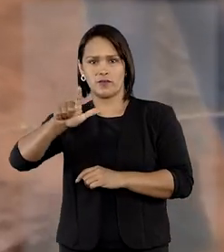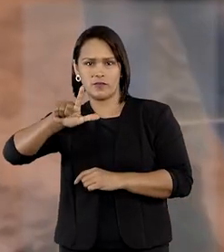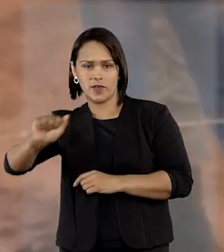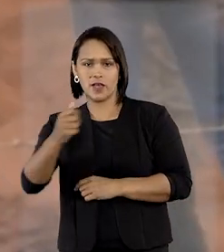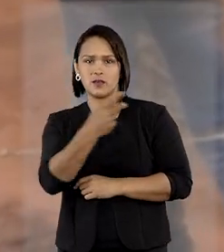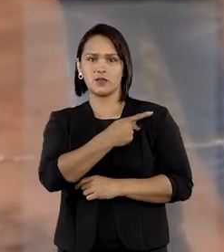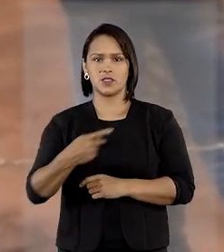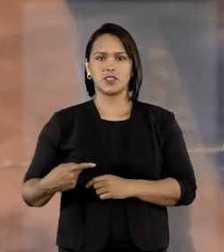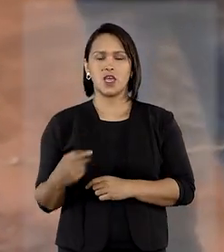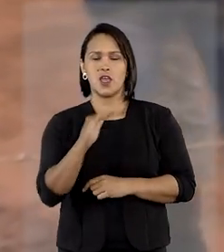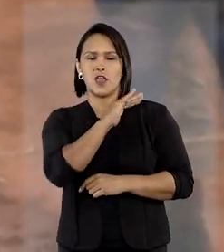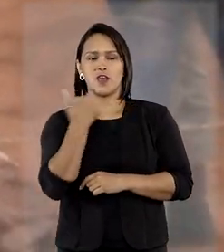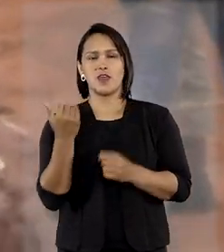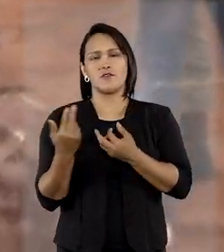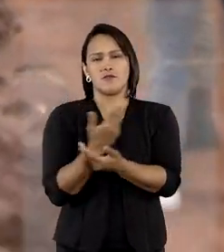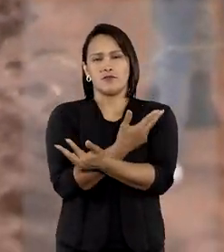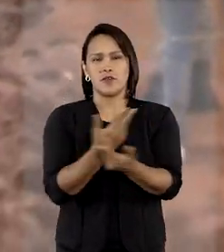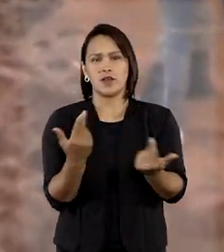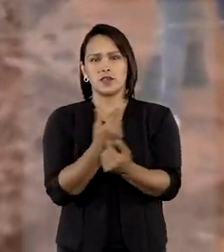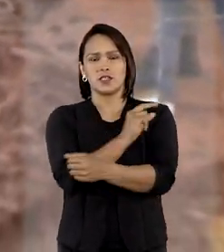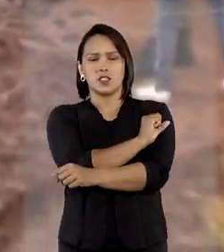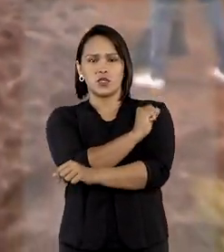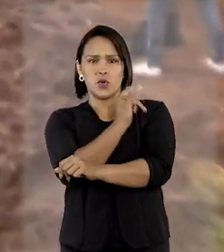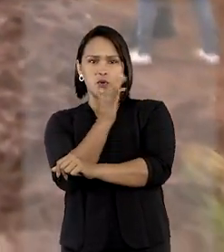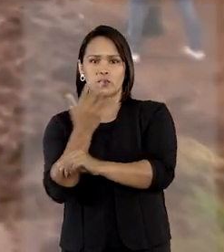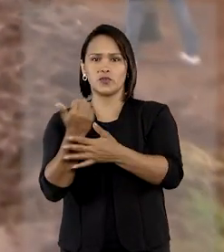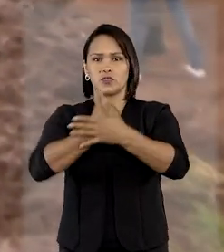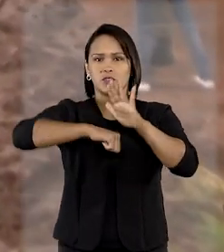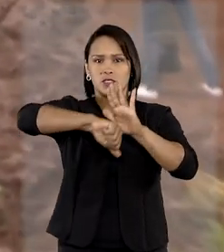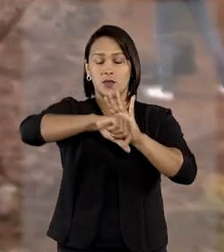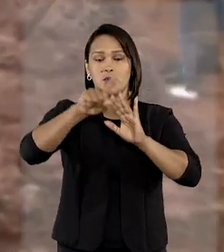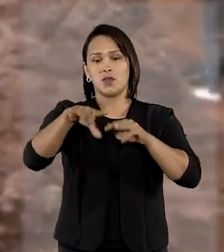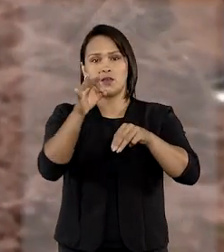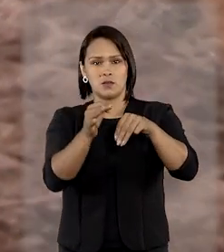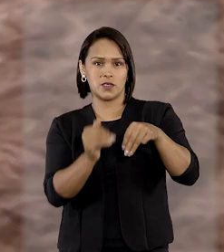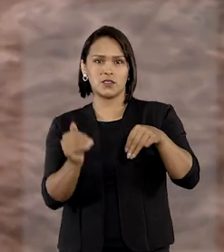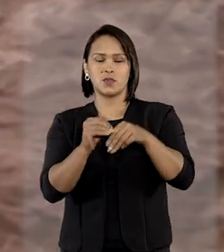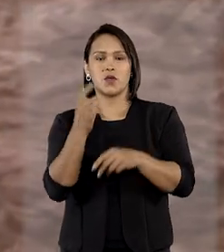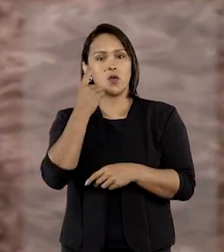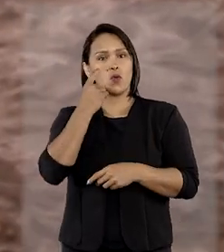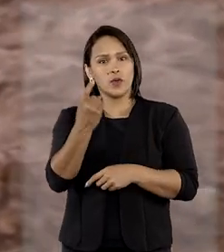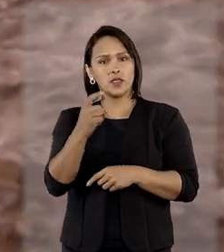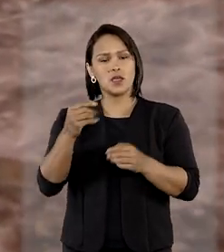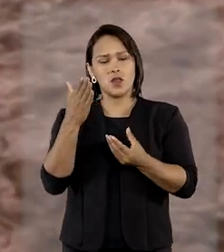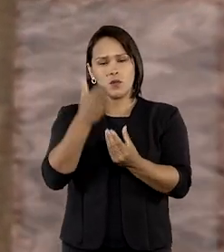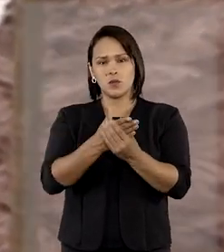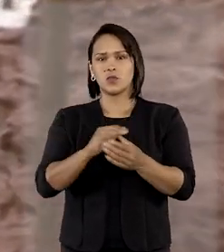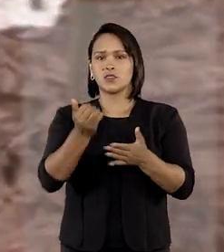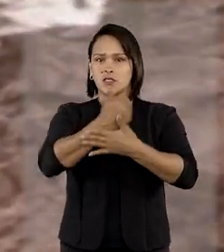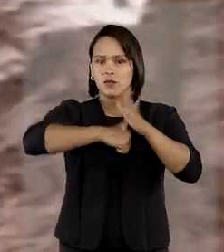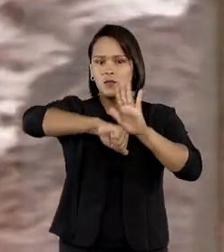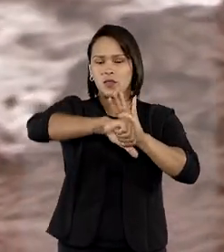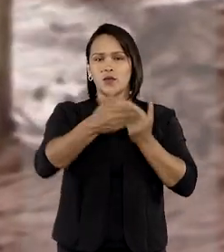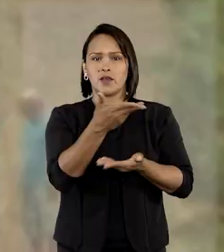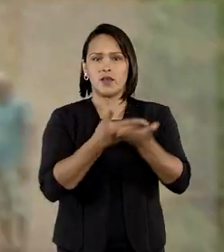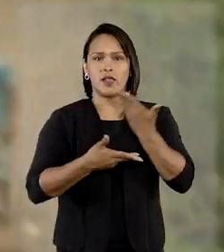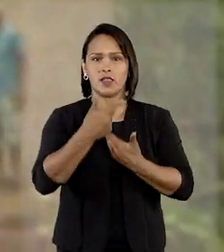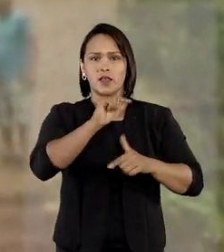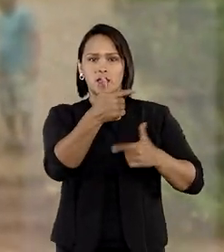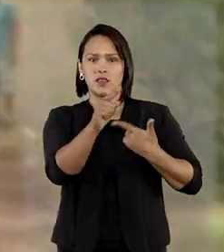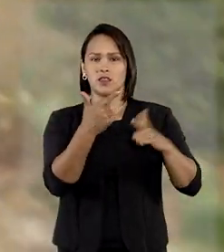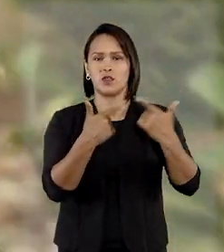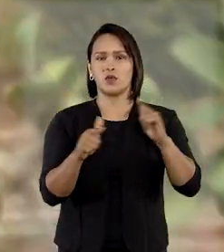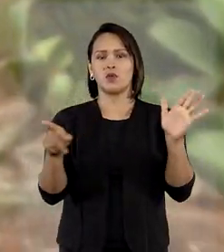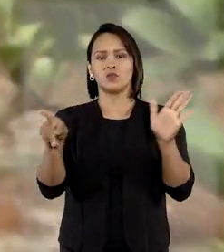ambientais. Para os ministros, o interesse da União no processo criminal tem relação, entre outros fatores, com as atribuições da